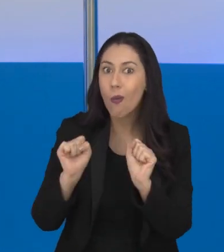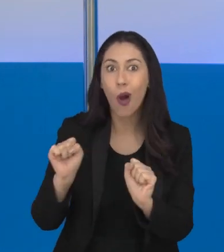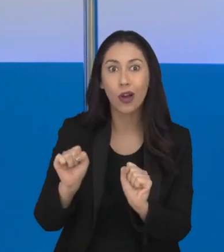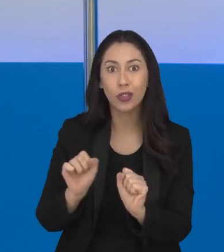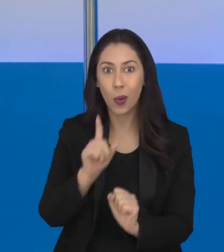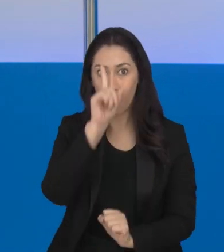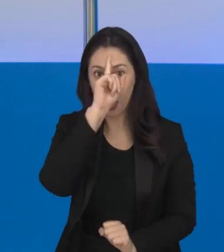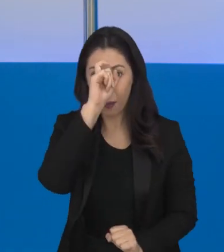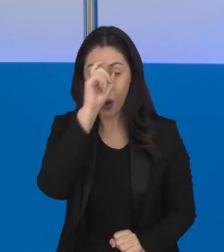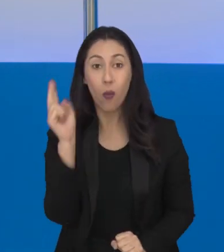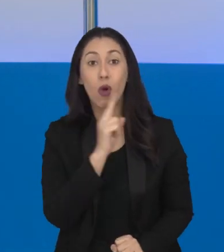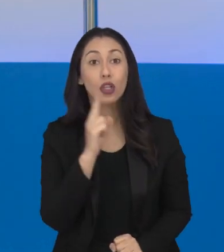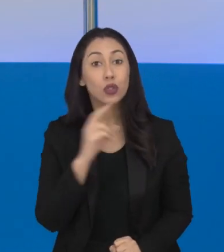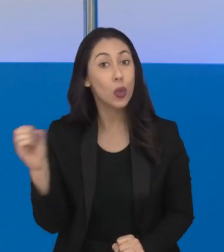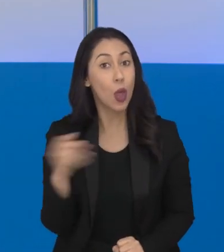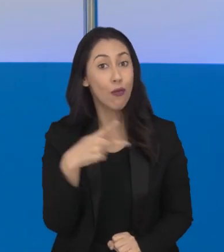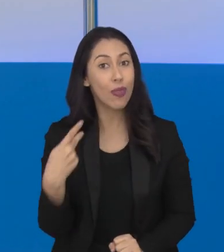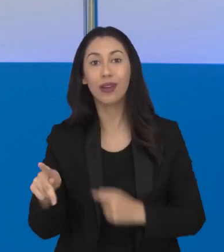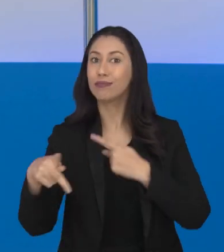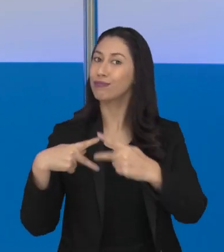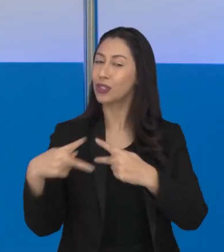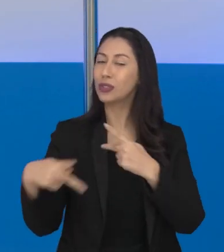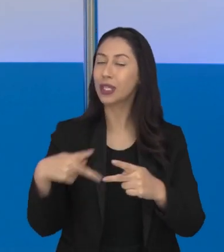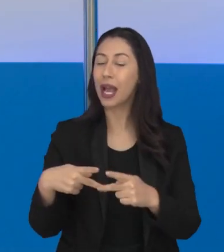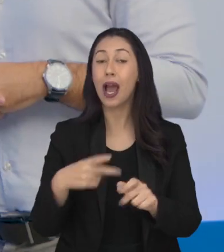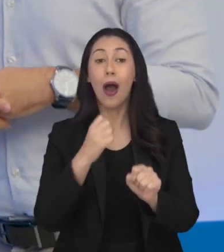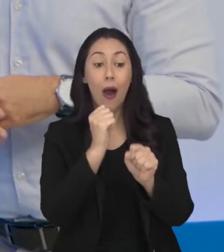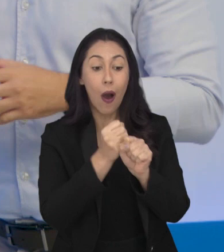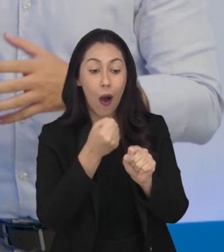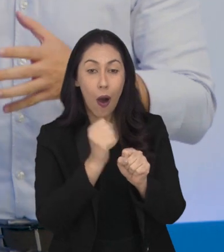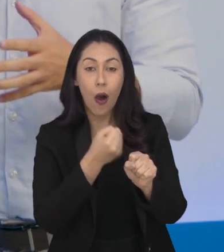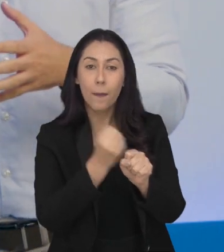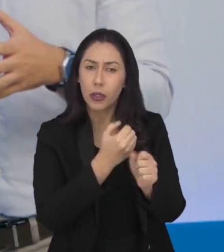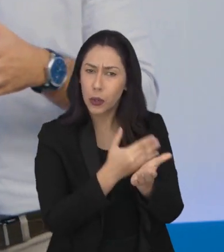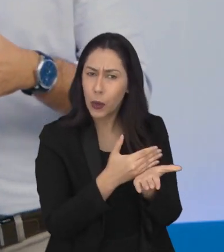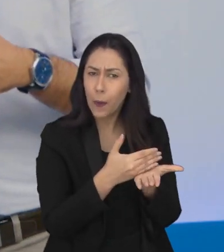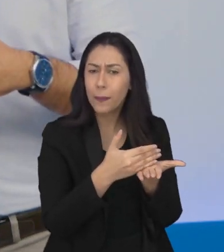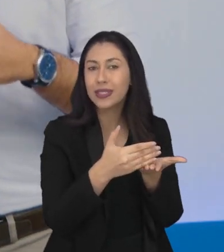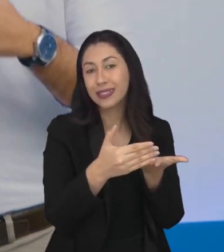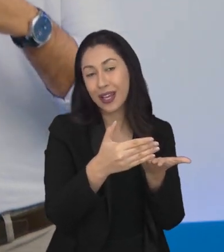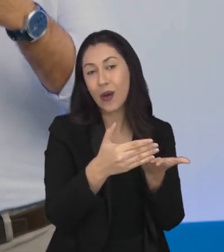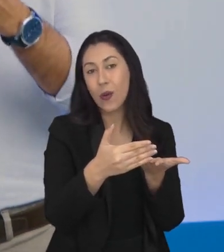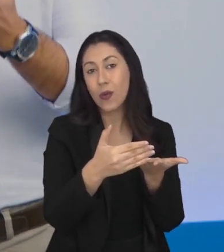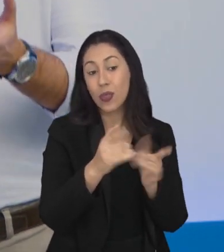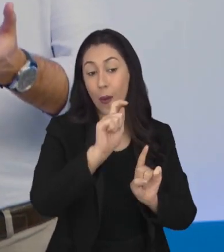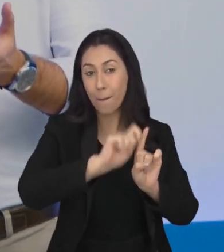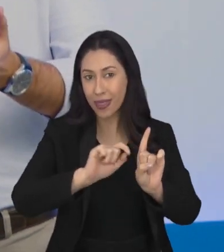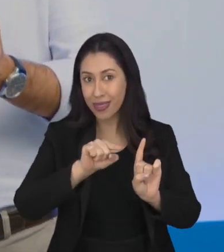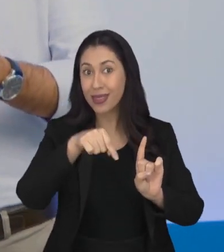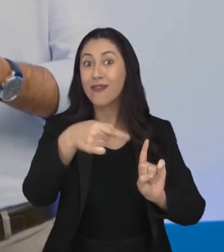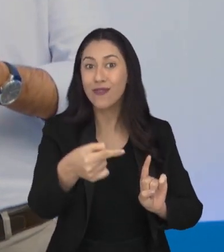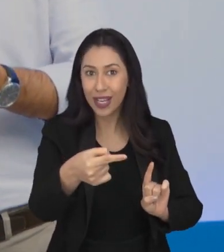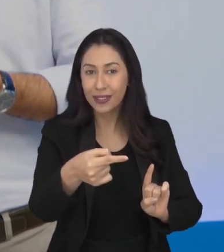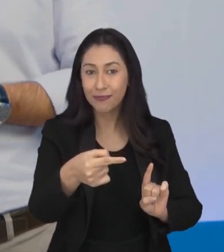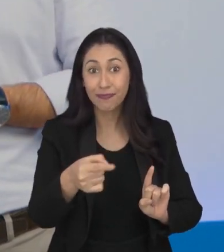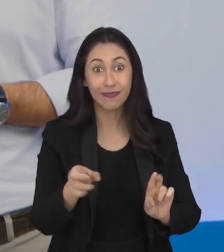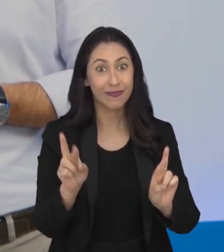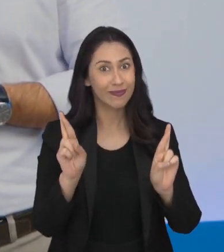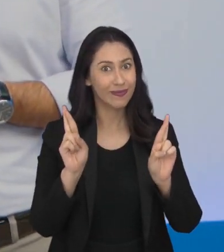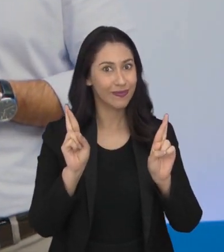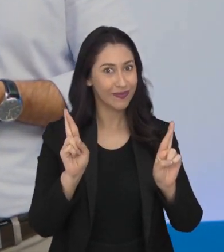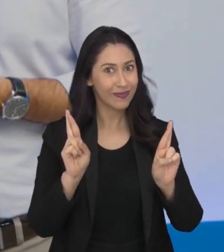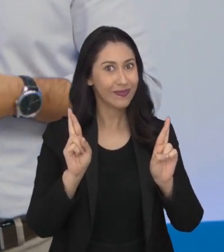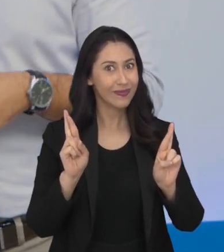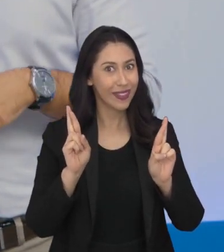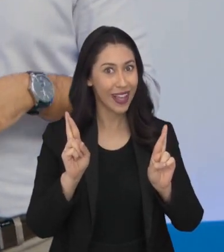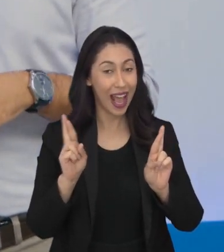novo pronto-socorro do Hospital Municipal? As obras começaram, né? Já começam no caso mês que vem, desculpe, a